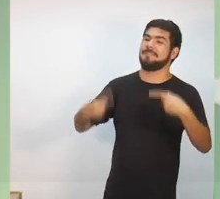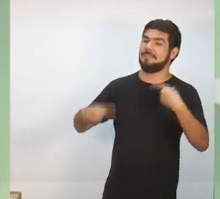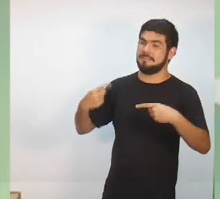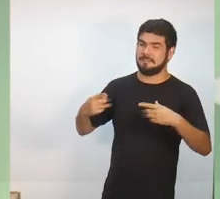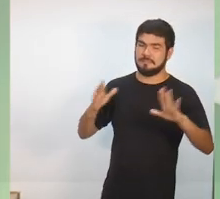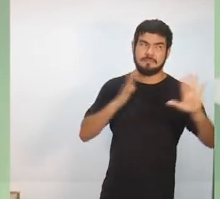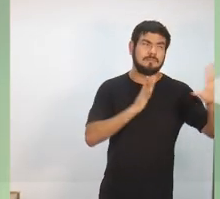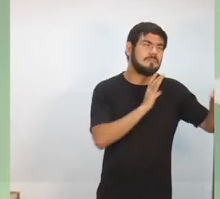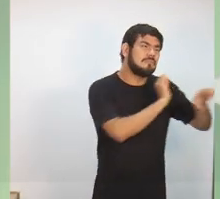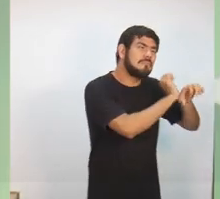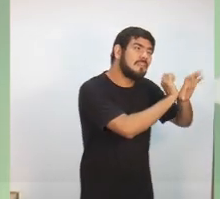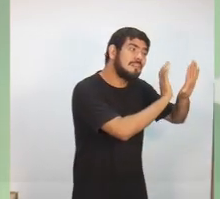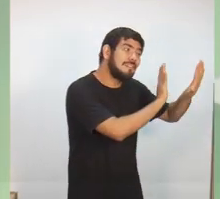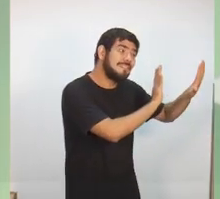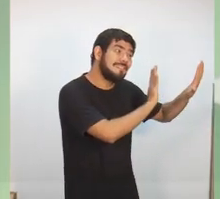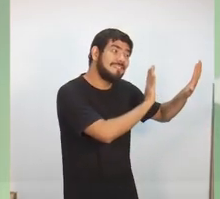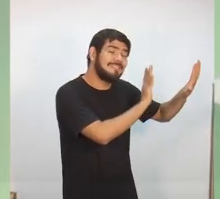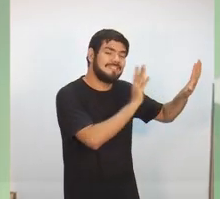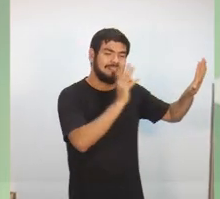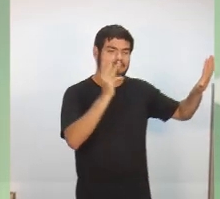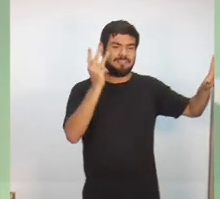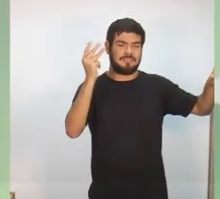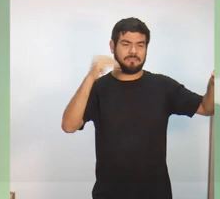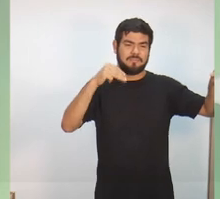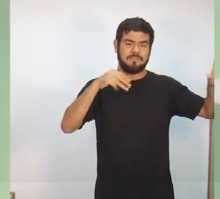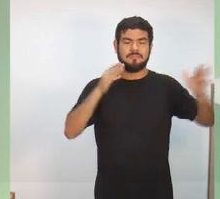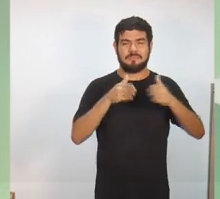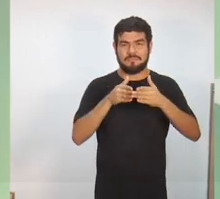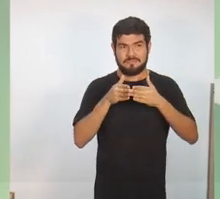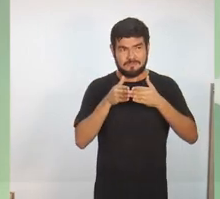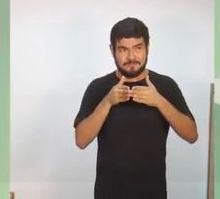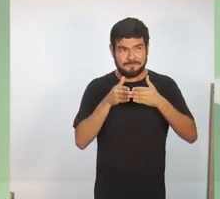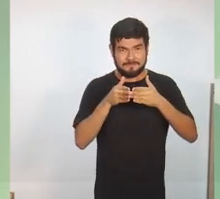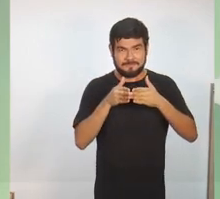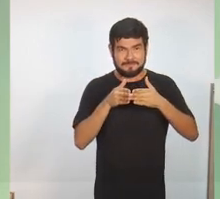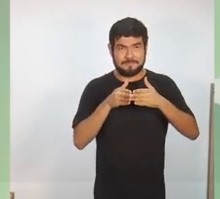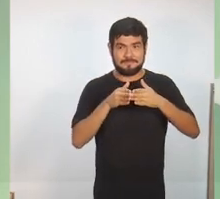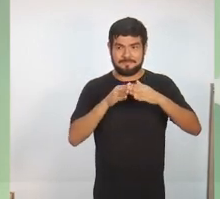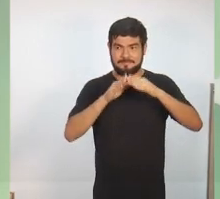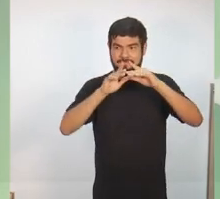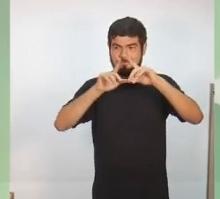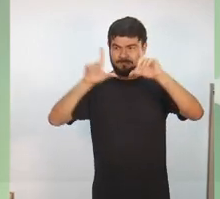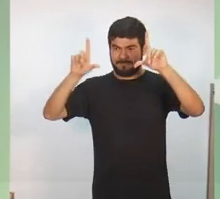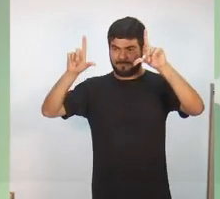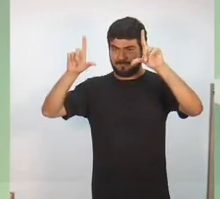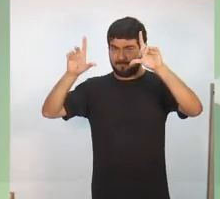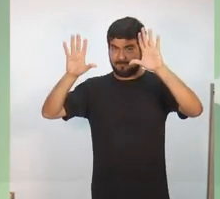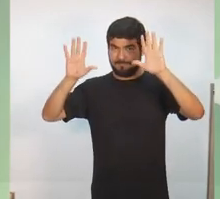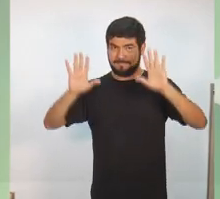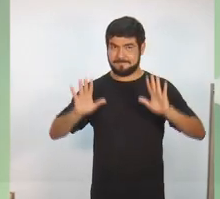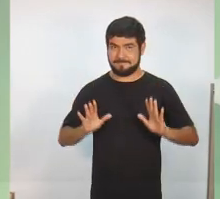Um minutinho, por gentileza, candidata. Três minutos, por favor, na tela, o cronômetro.